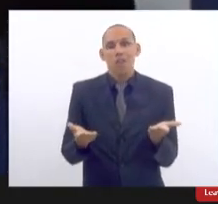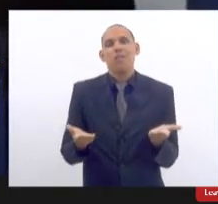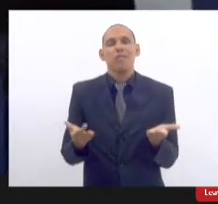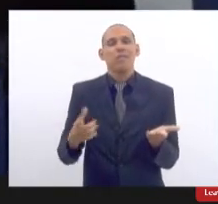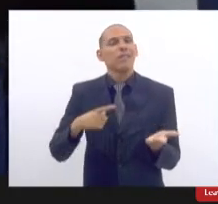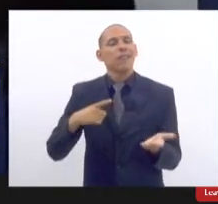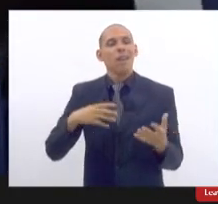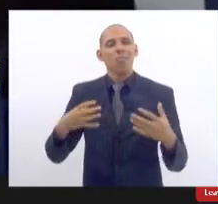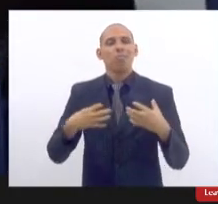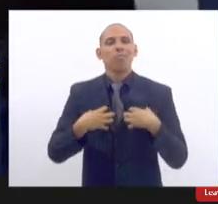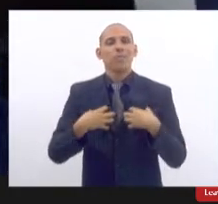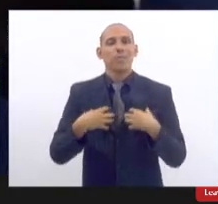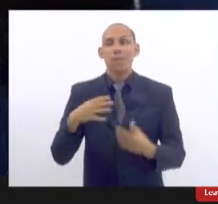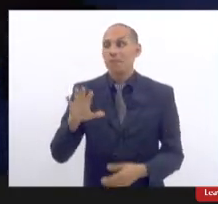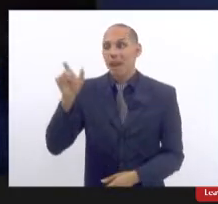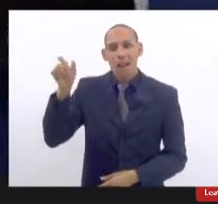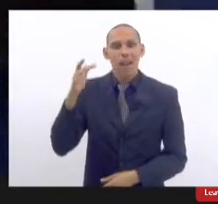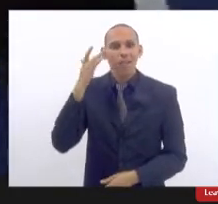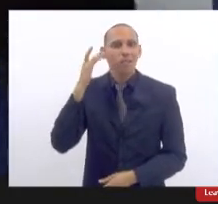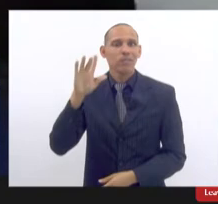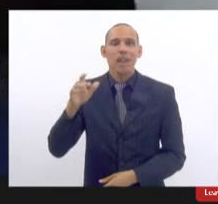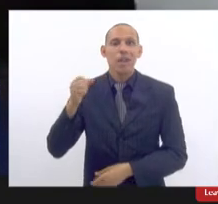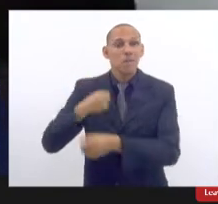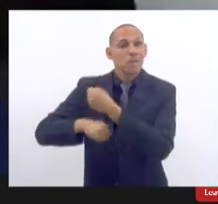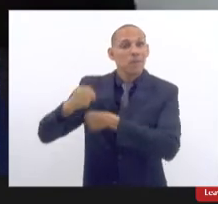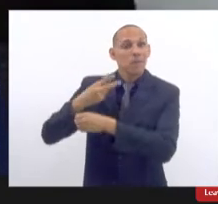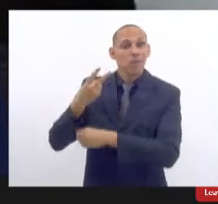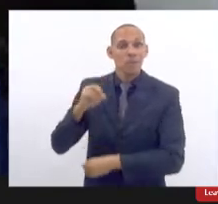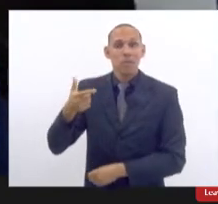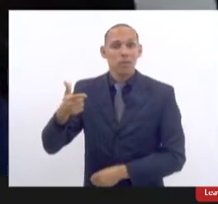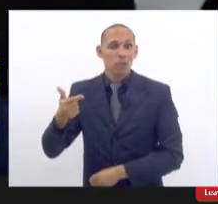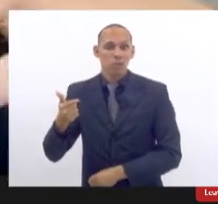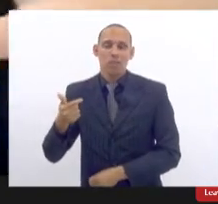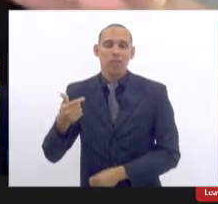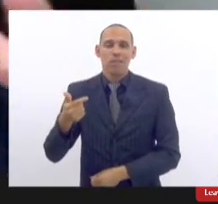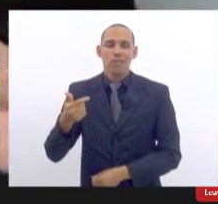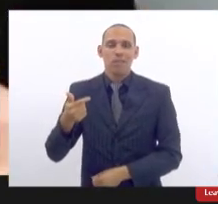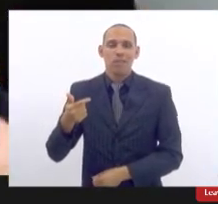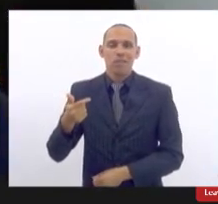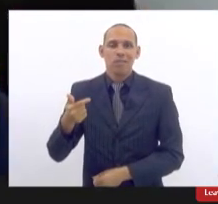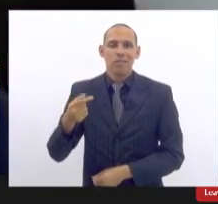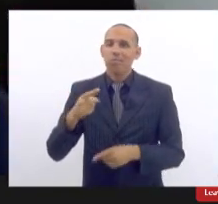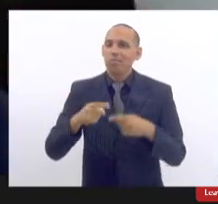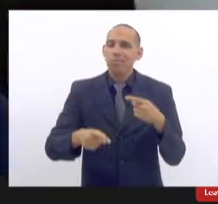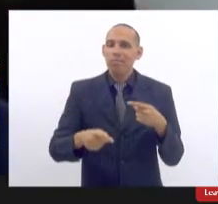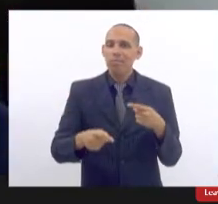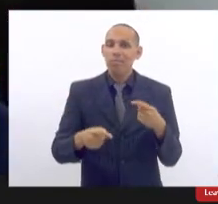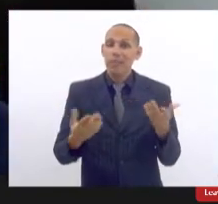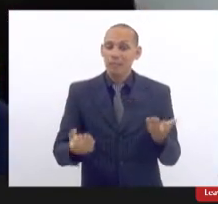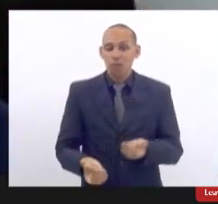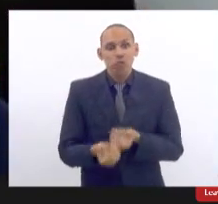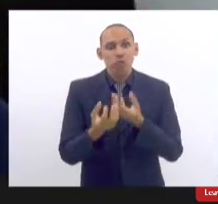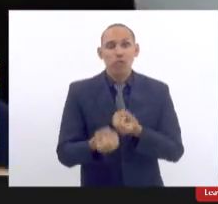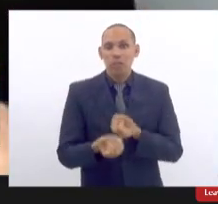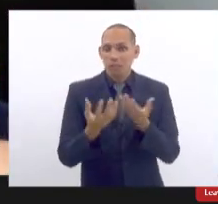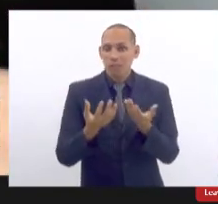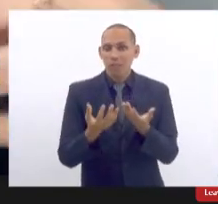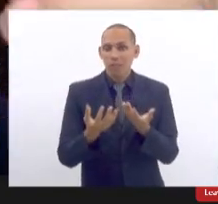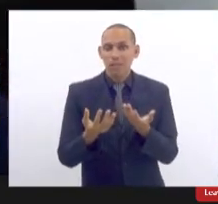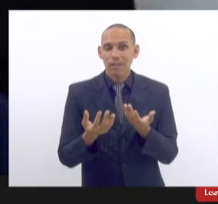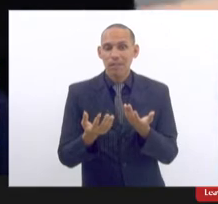que a prótese estava suspensa lá em 2012 então assim essa questão da informação eu acho que é de